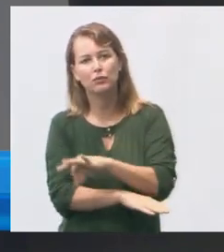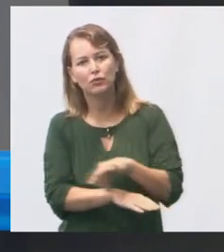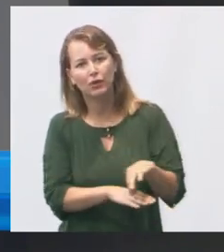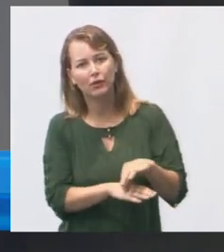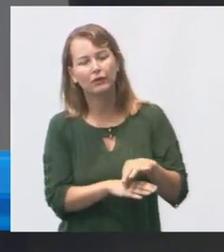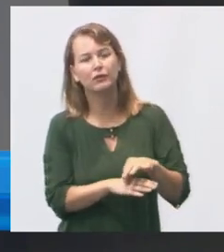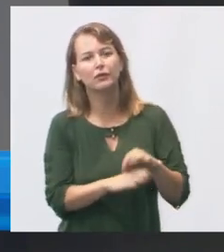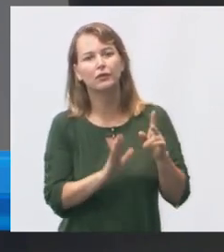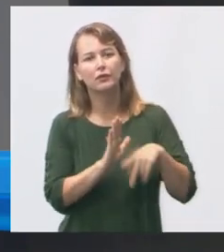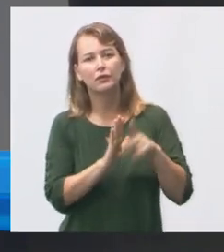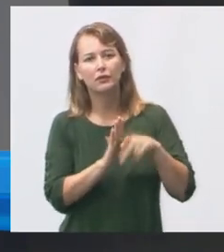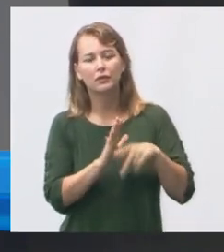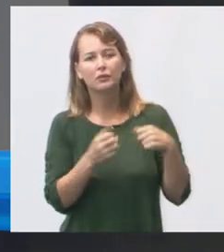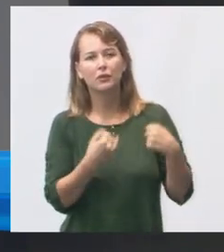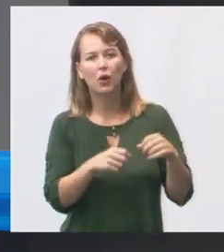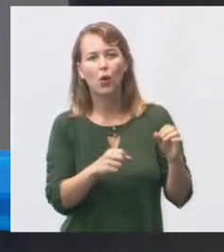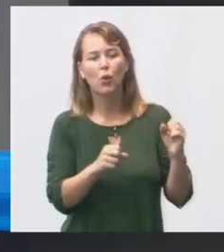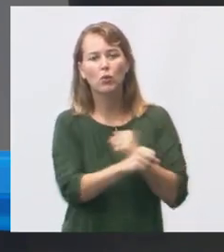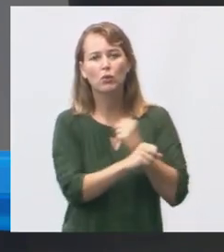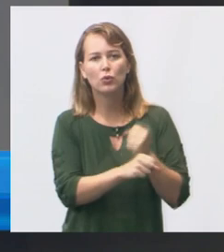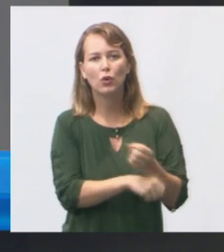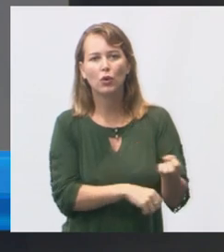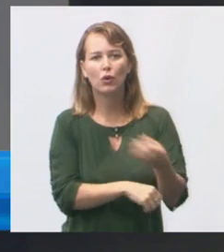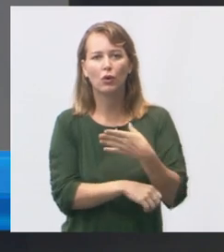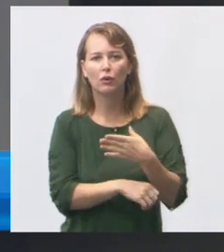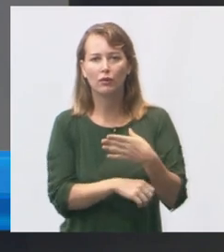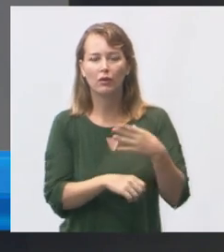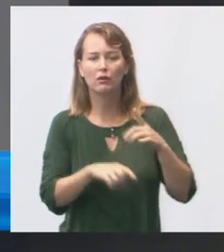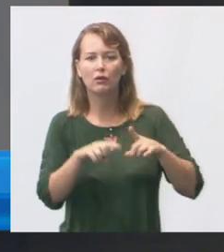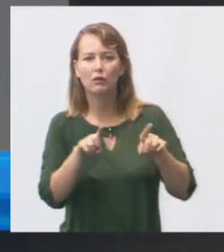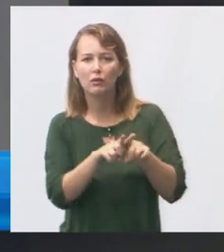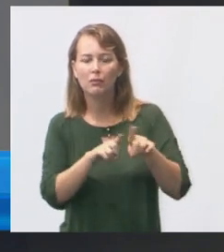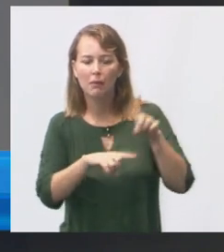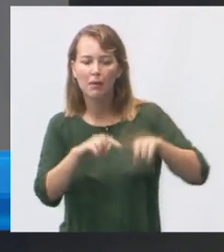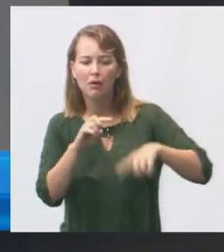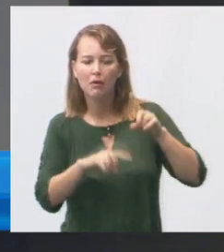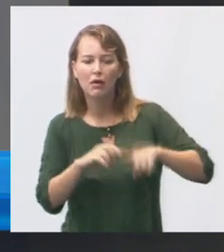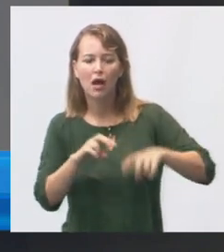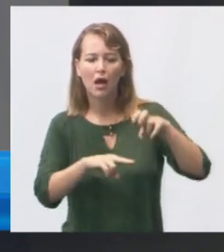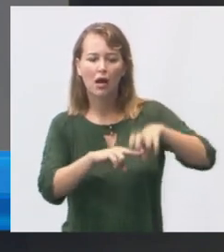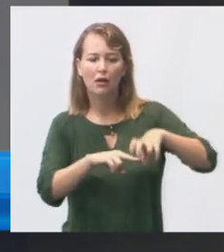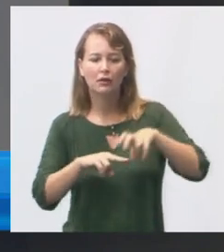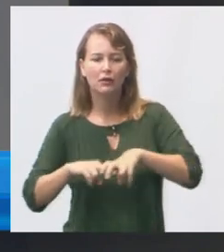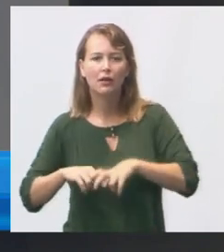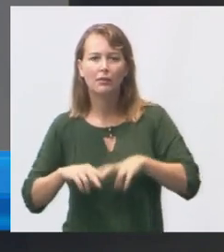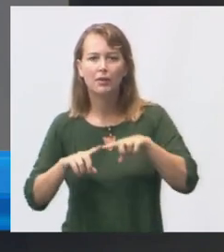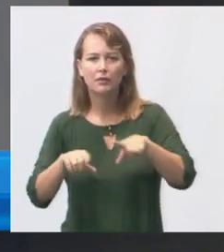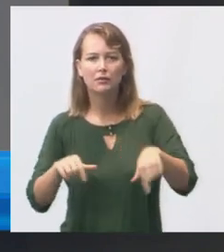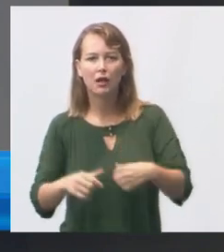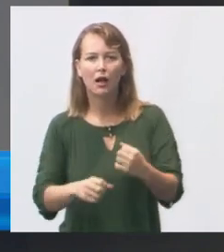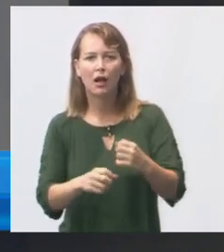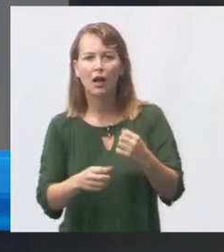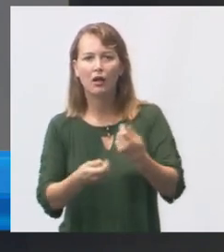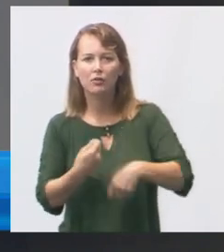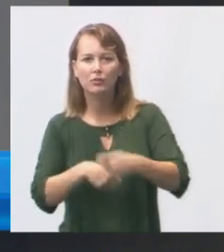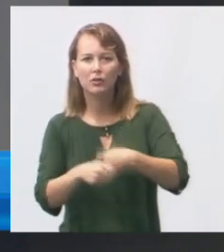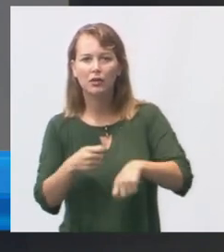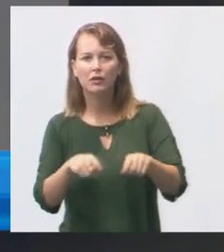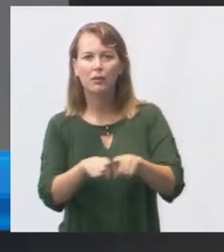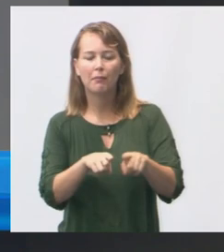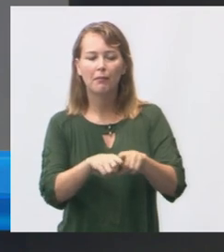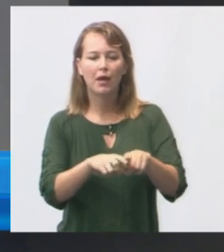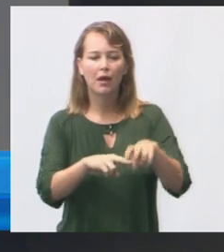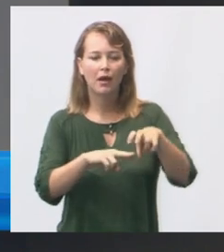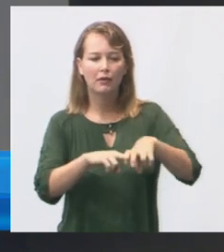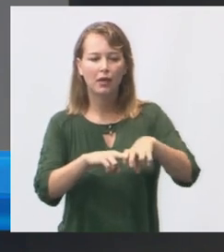ser construída uma unidade de saúde nova outra demanda é mobiliário geral principalmente cadeiras passadas administrativas e cadeiras de rodinha